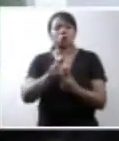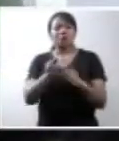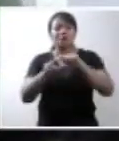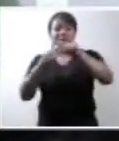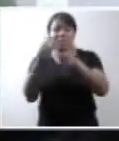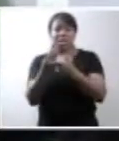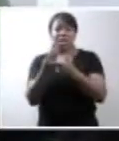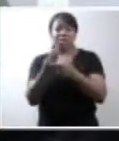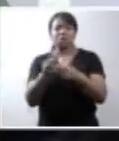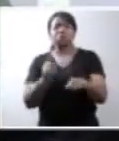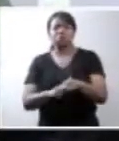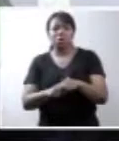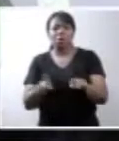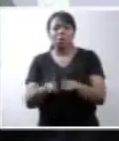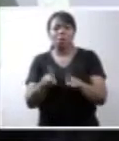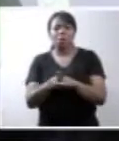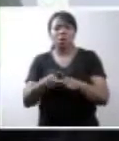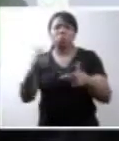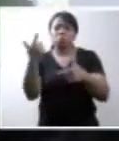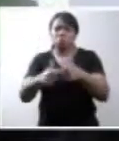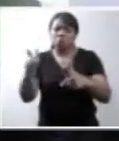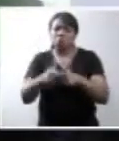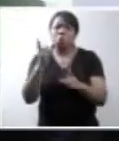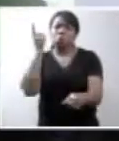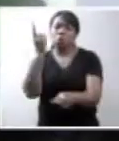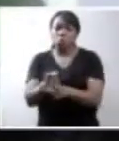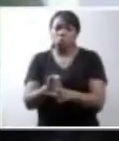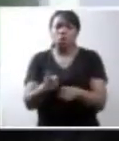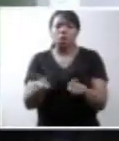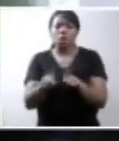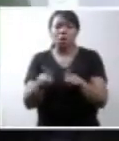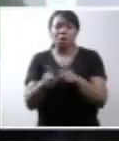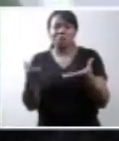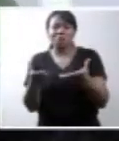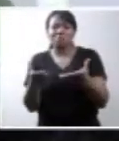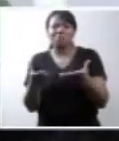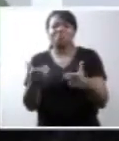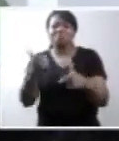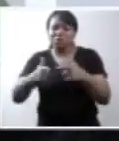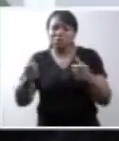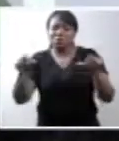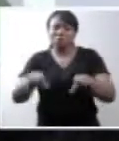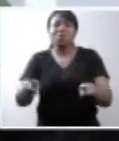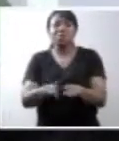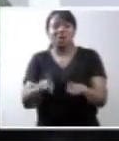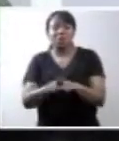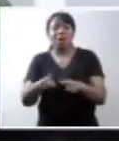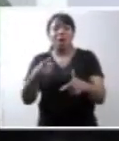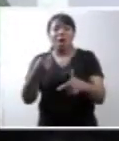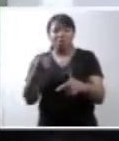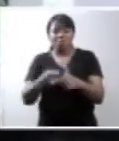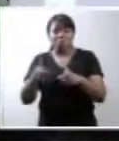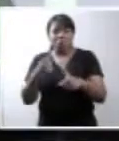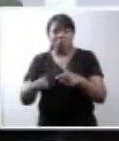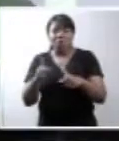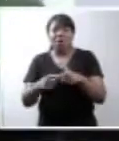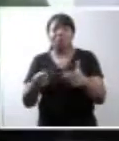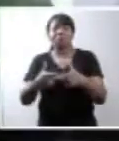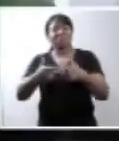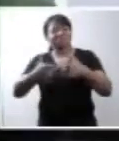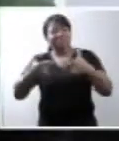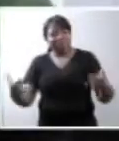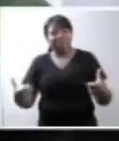do encontro com o trágico, do encontro com a tortura e do encontro com a supressão da tortura.